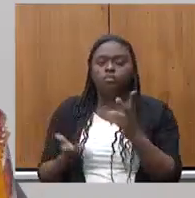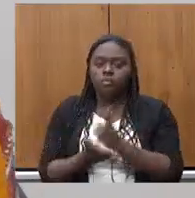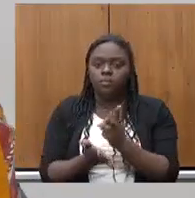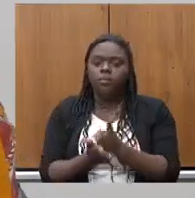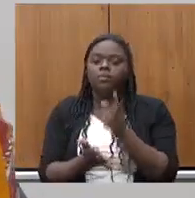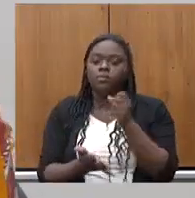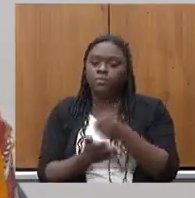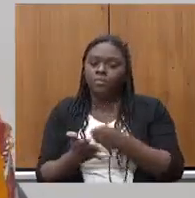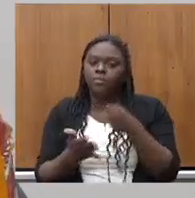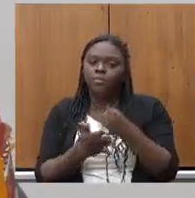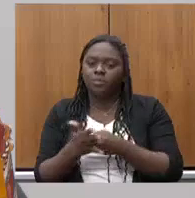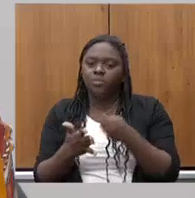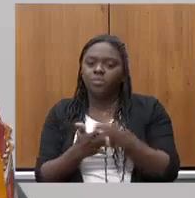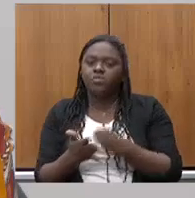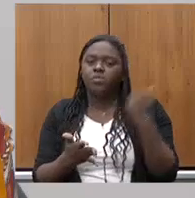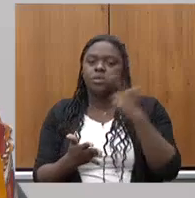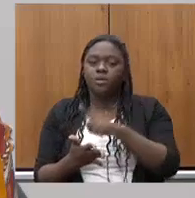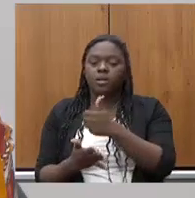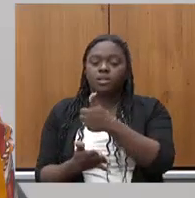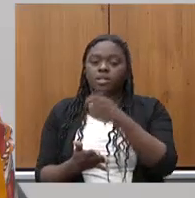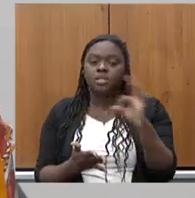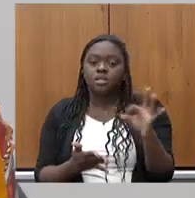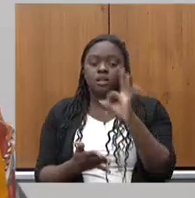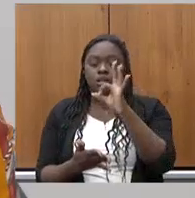batalhando para a gente chegar ao 100%